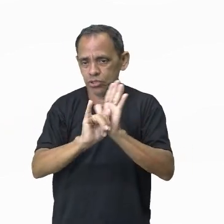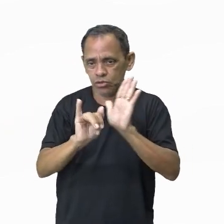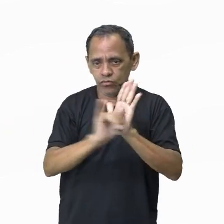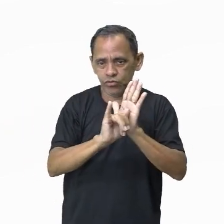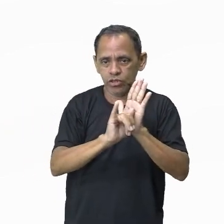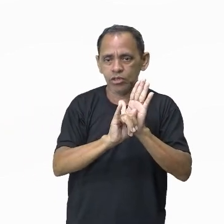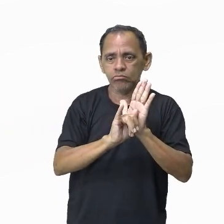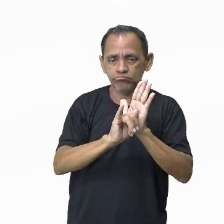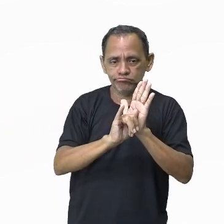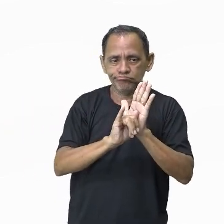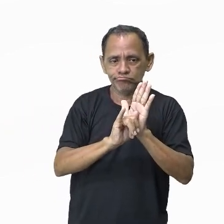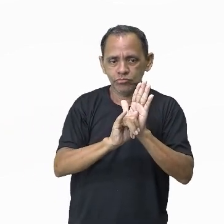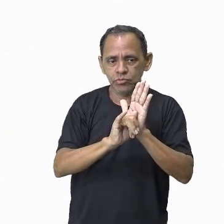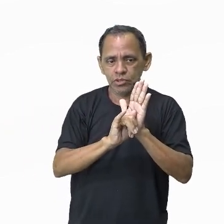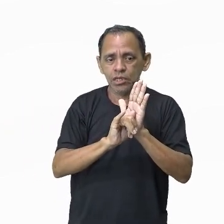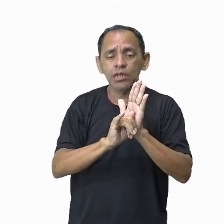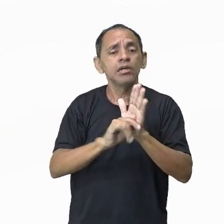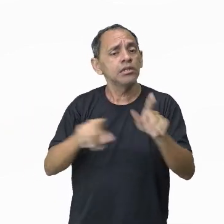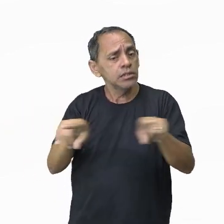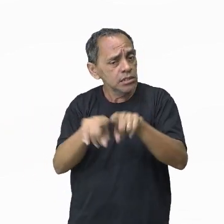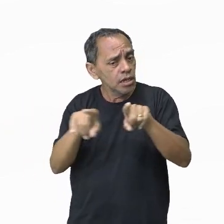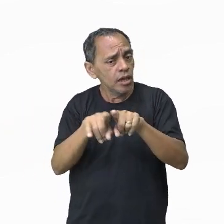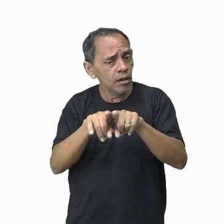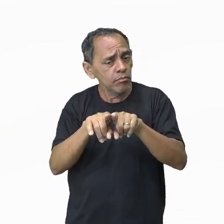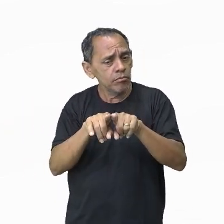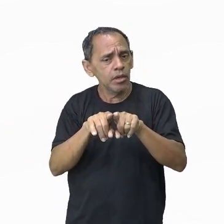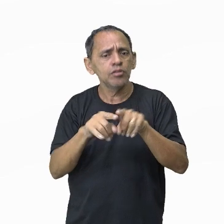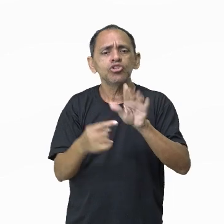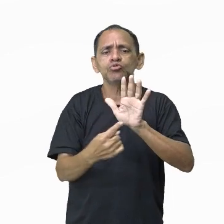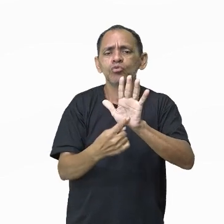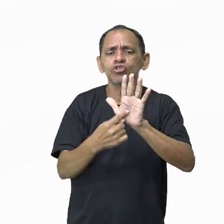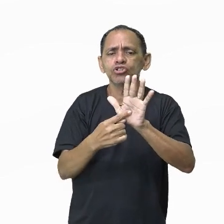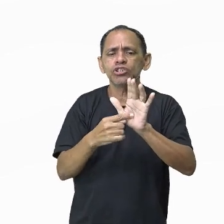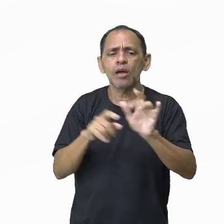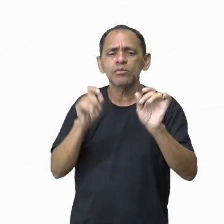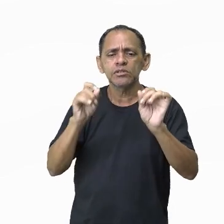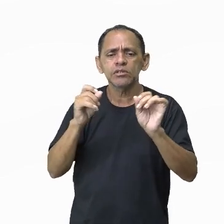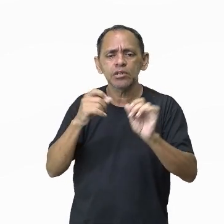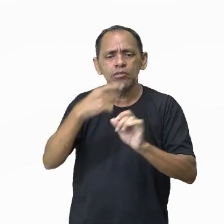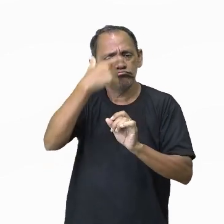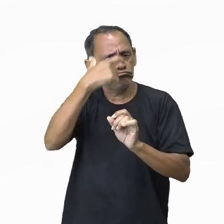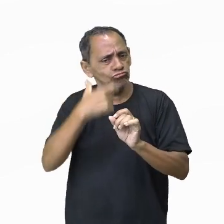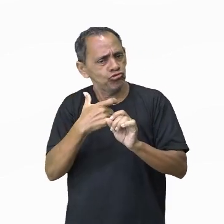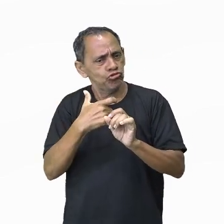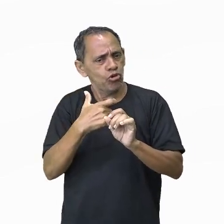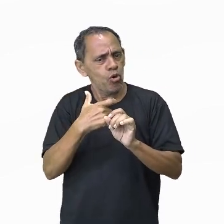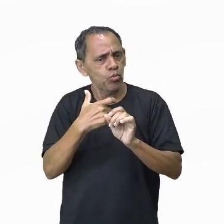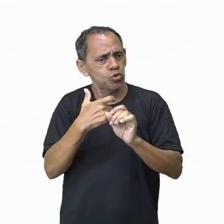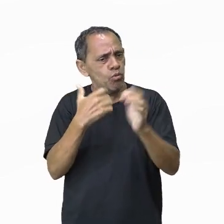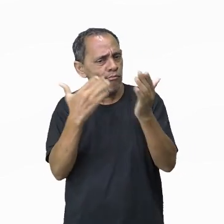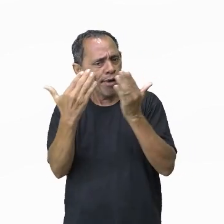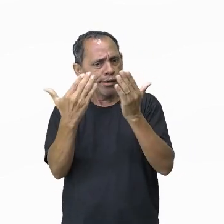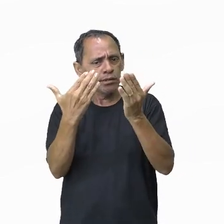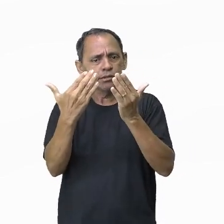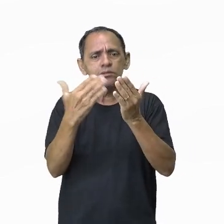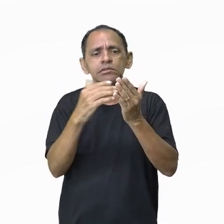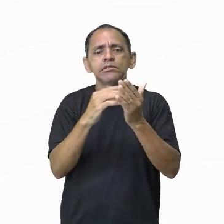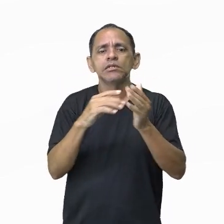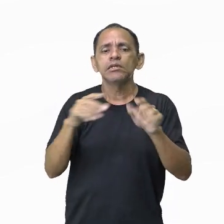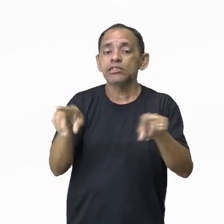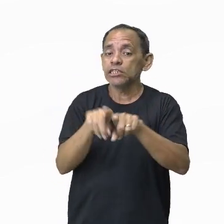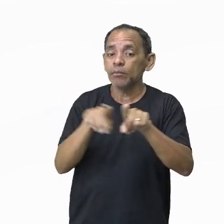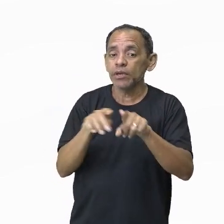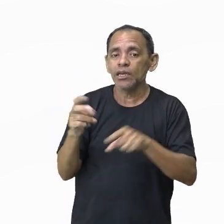identificam, né? Servem para nós mostrarmos ali quem nós somos de modo muito similar, a cultura faz isso.